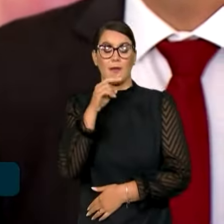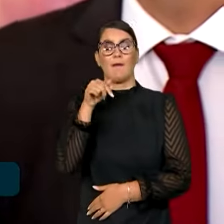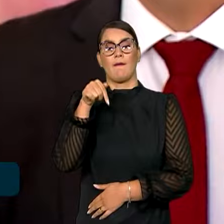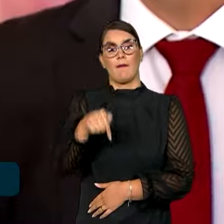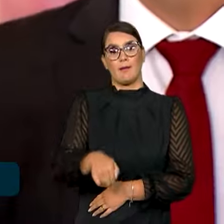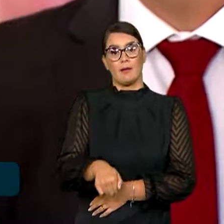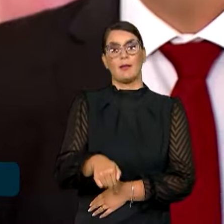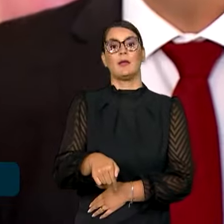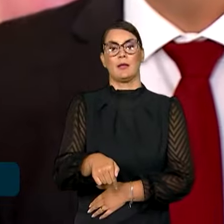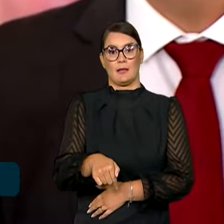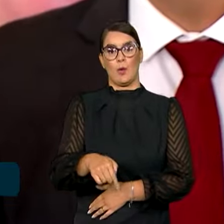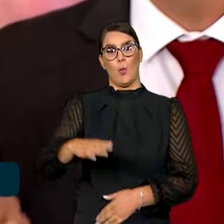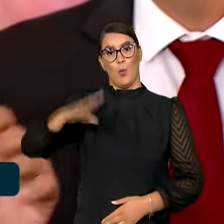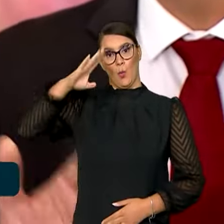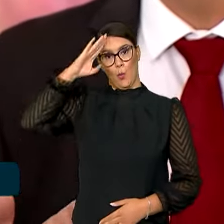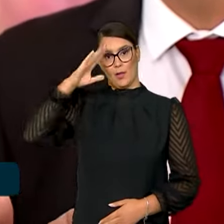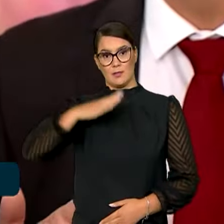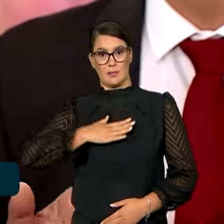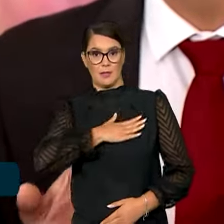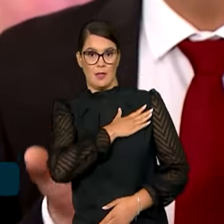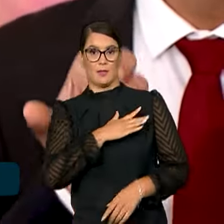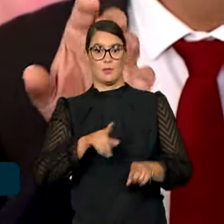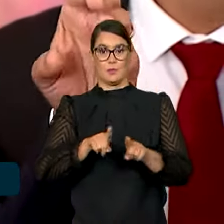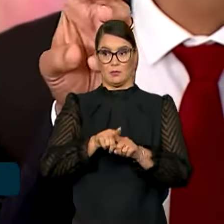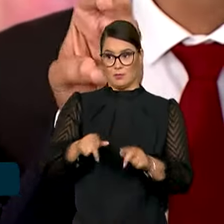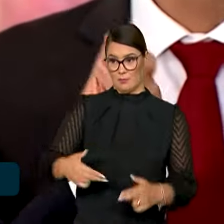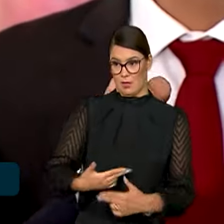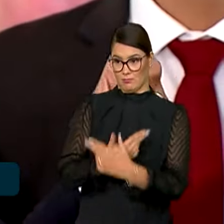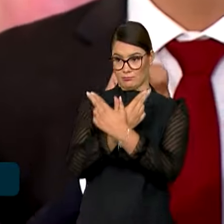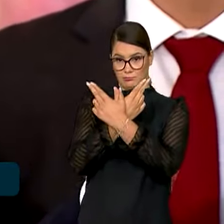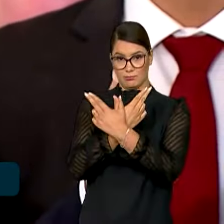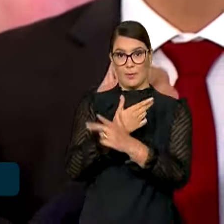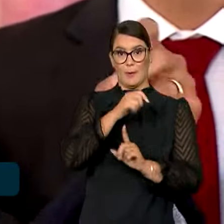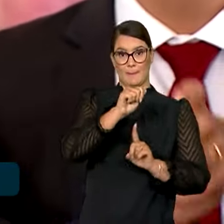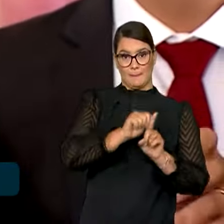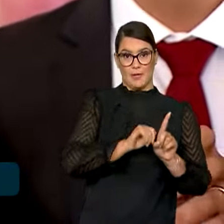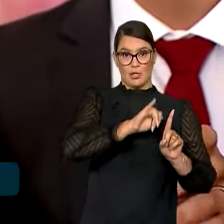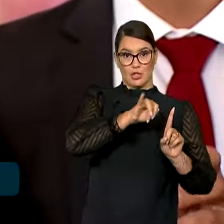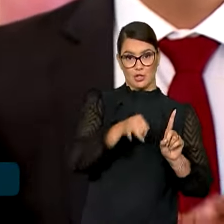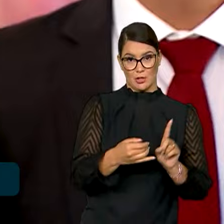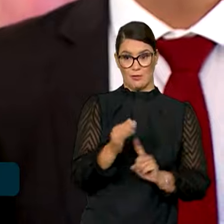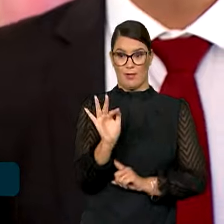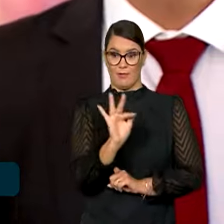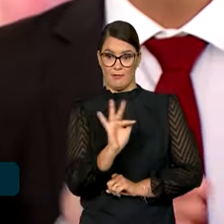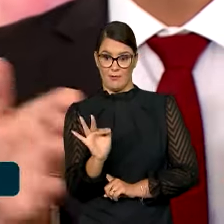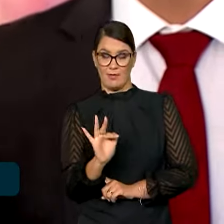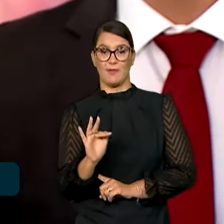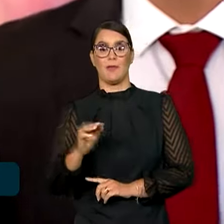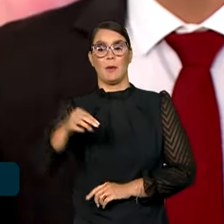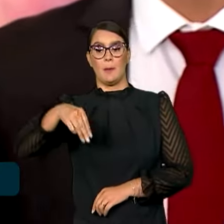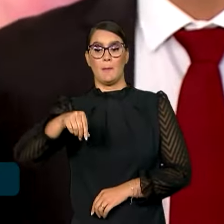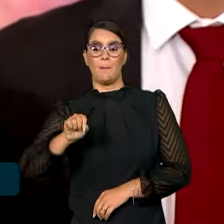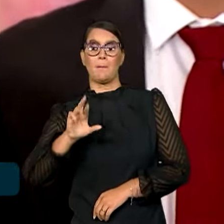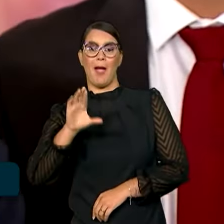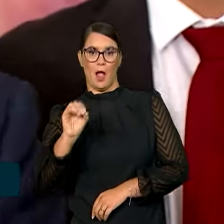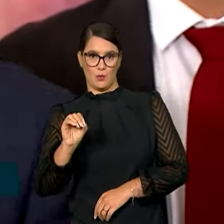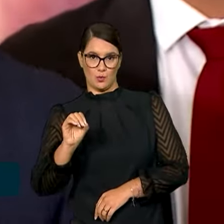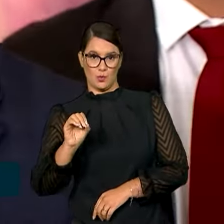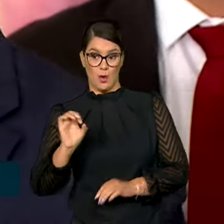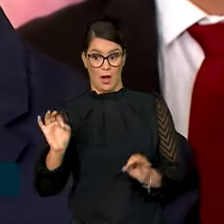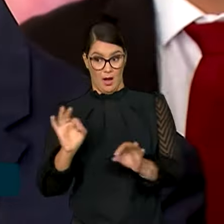pelo Exército Brasileiro e pelas Forças Armadas de janeiro, fevereiro e março. Mas a partir de março